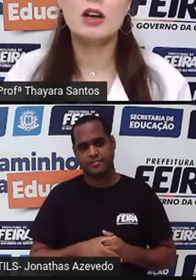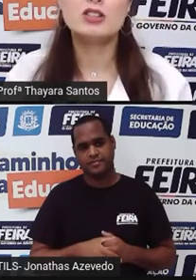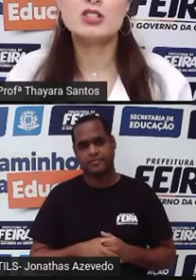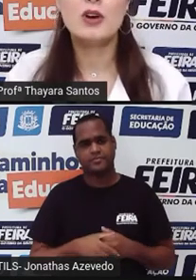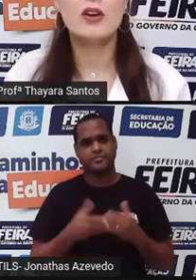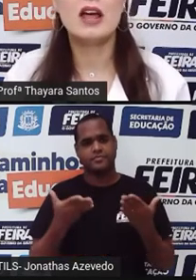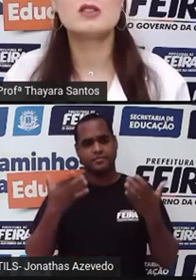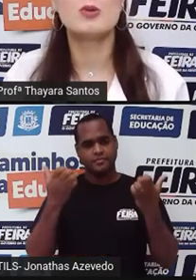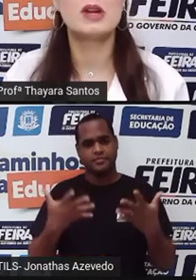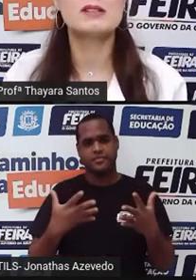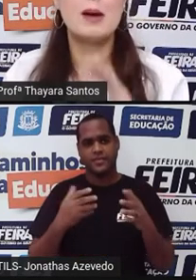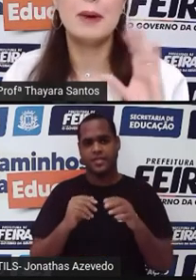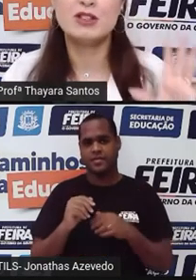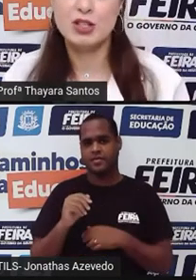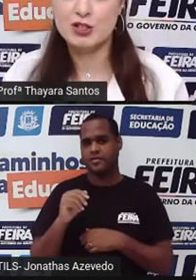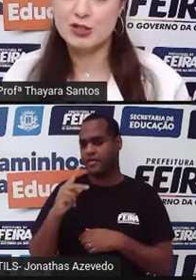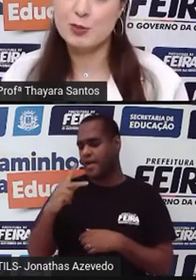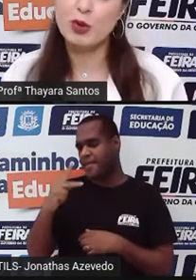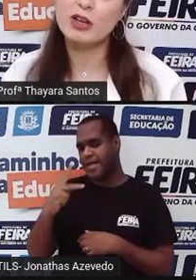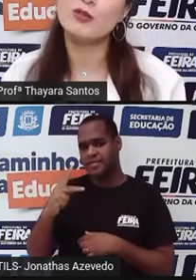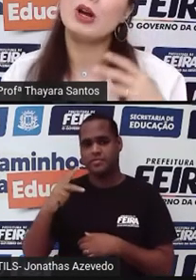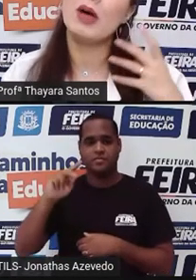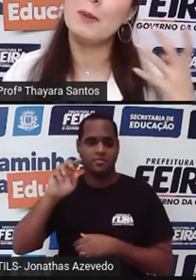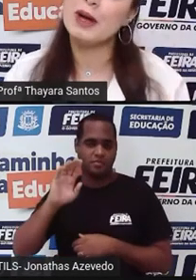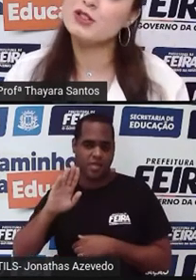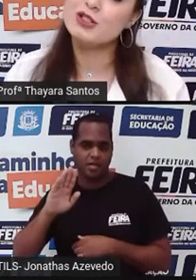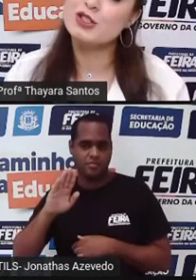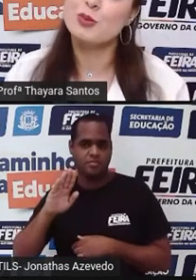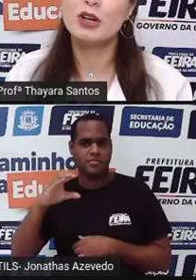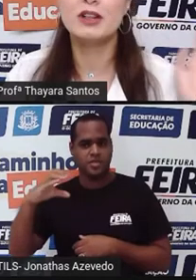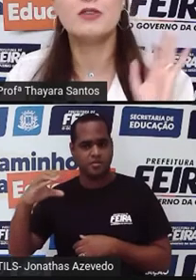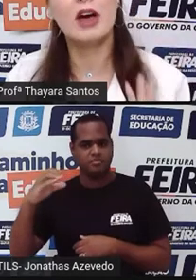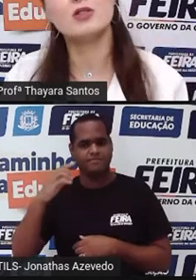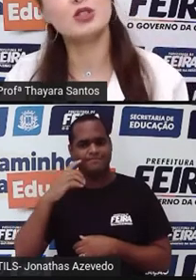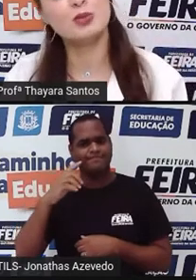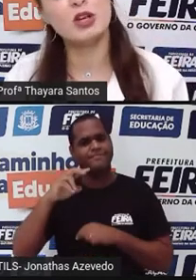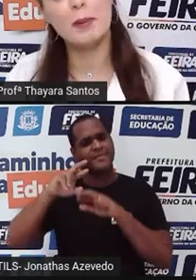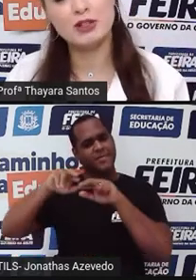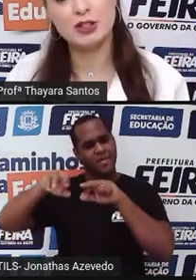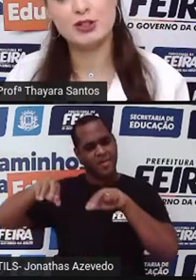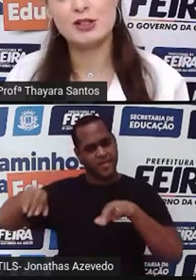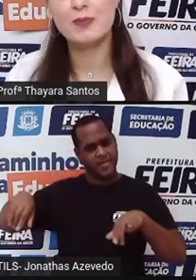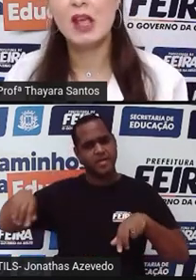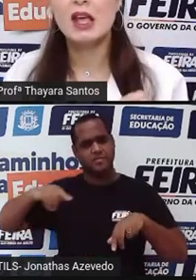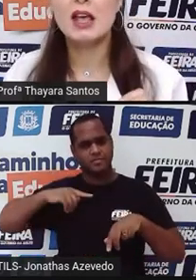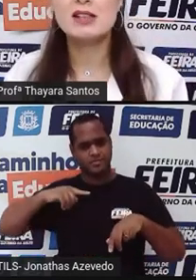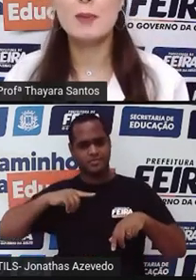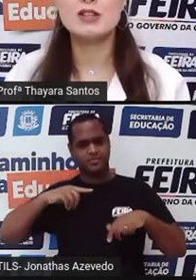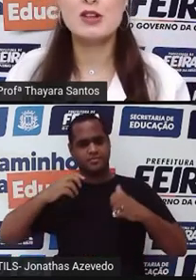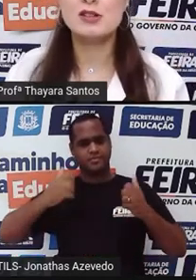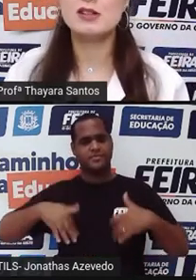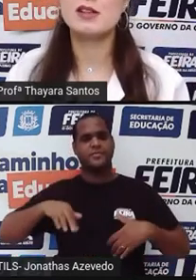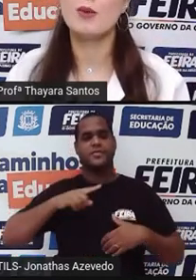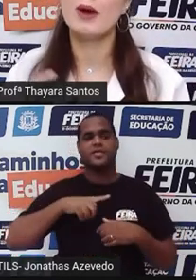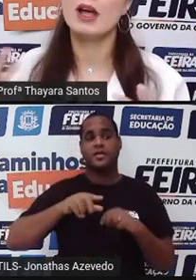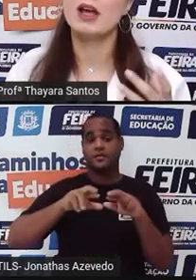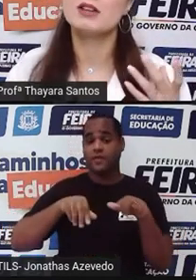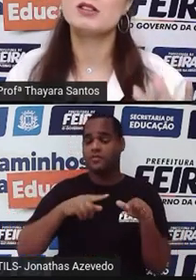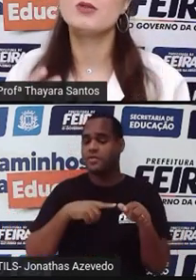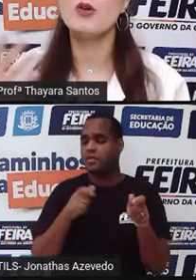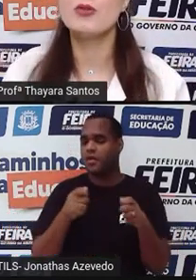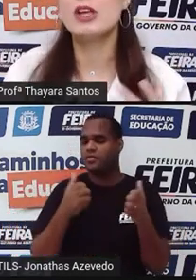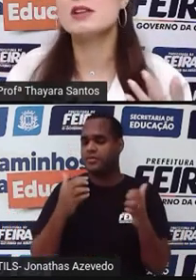Agora a gente vai falar sobre as hepatites. Por que que eu falo hepatites? Porque tem vários tipos de hepatites. E as hepatites que são